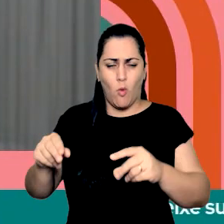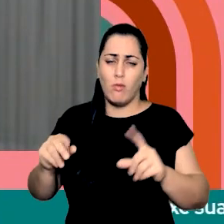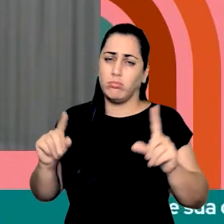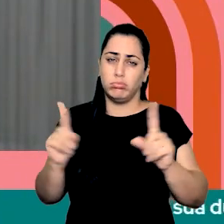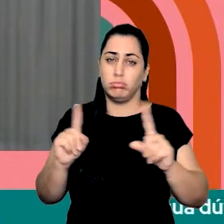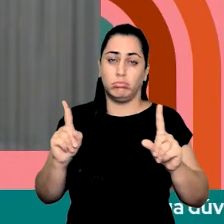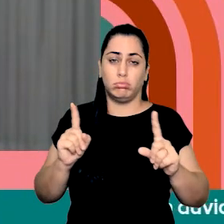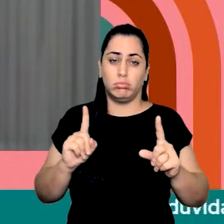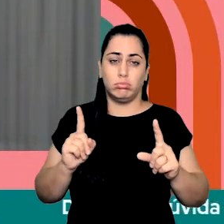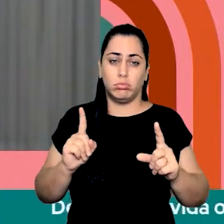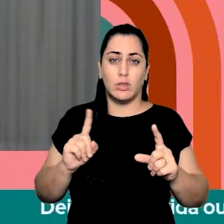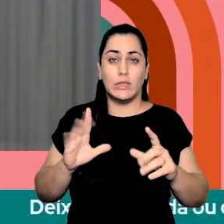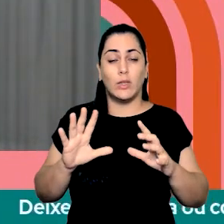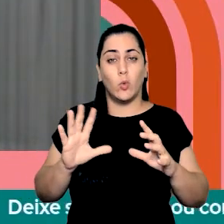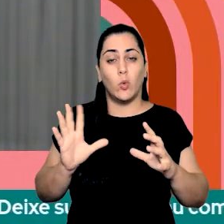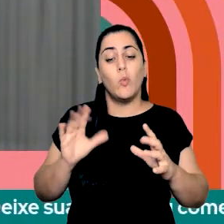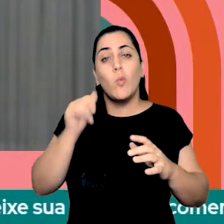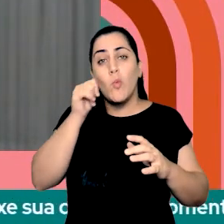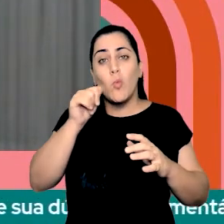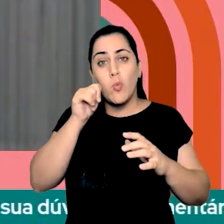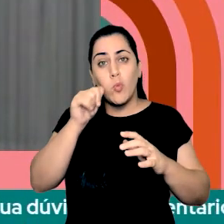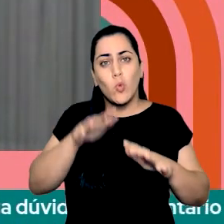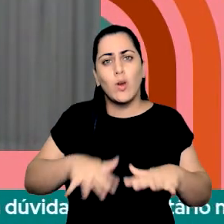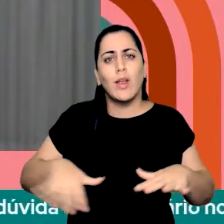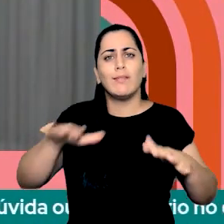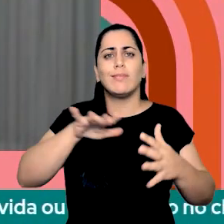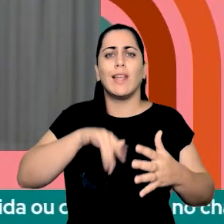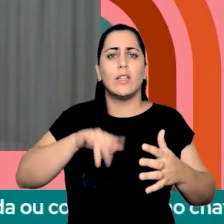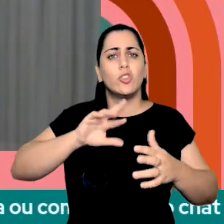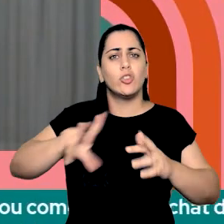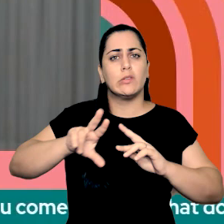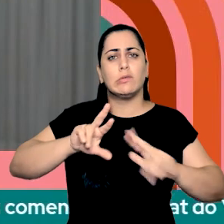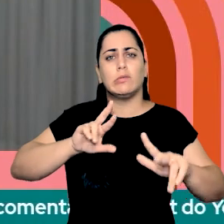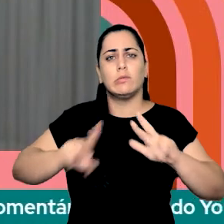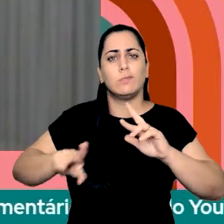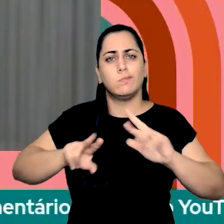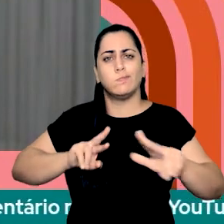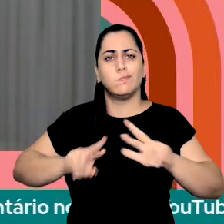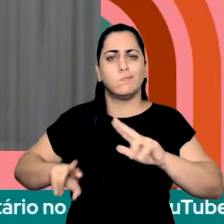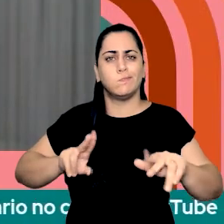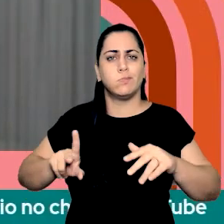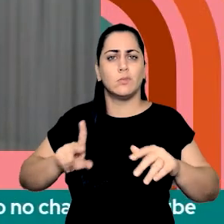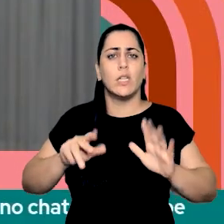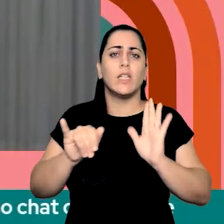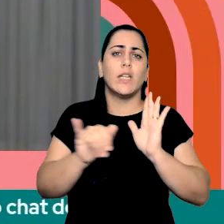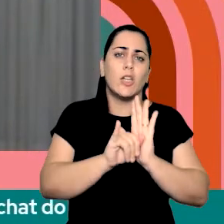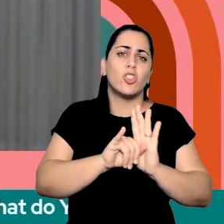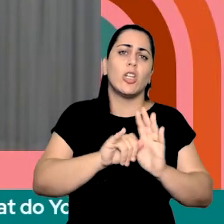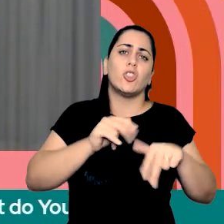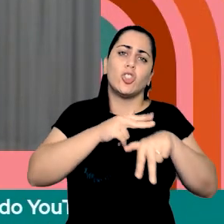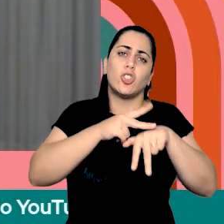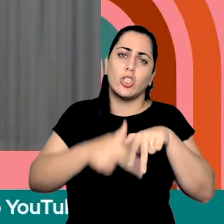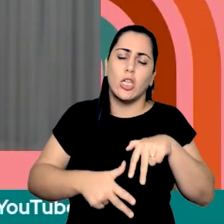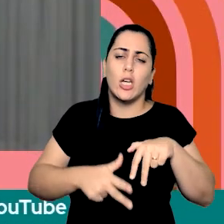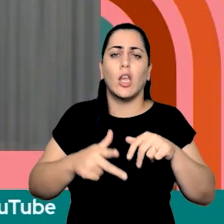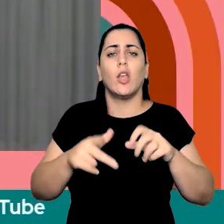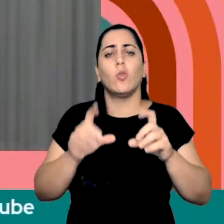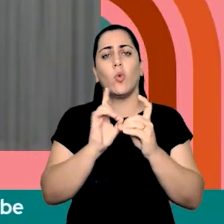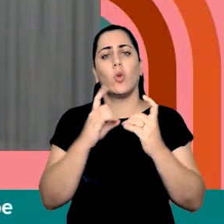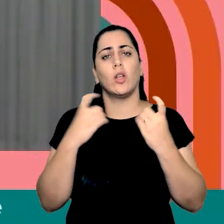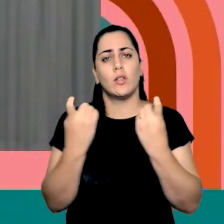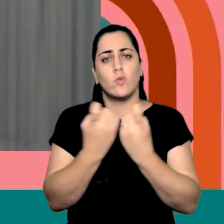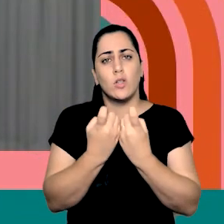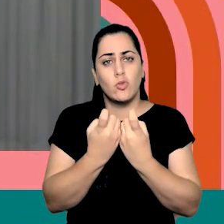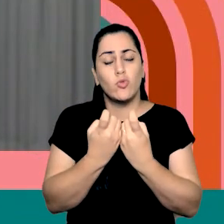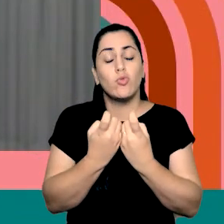Dentro das mulheres, da categoria mulheres, existem muitas diferenças, diferenças de identidade de gênito, diferenças de orientação